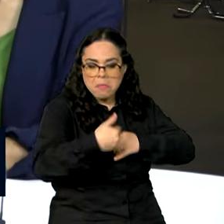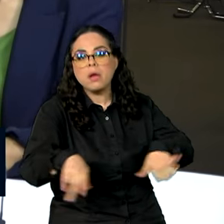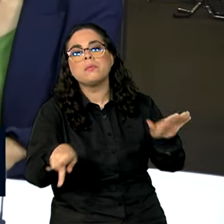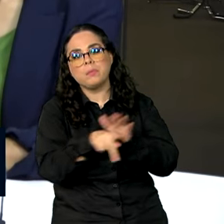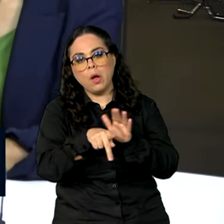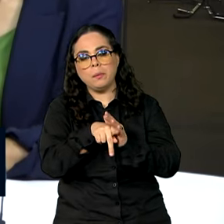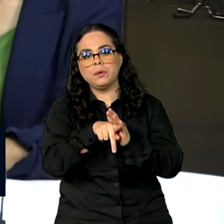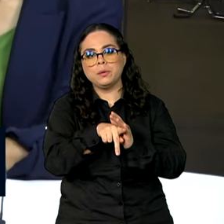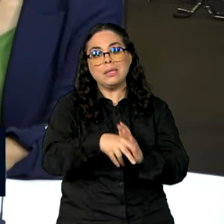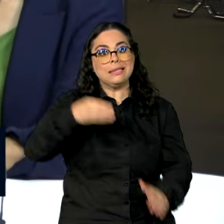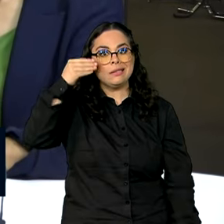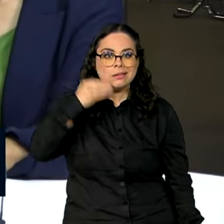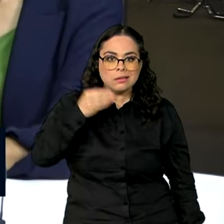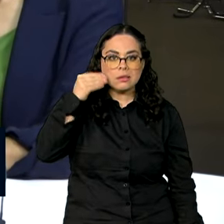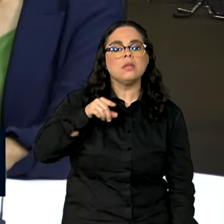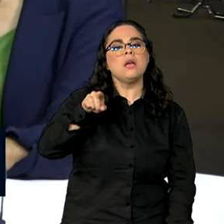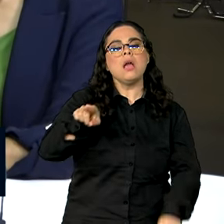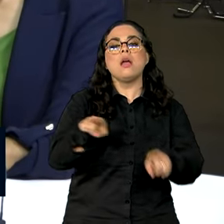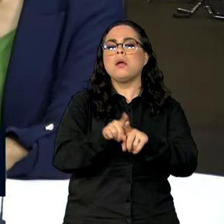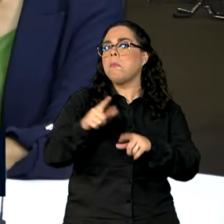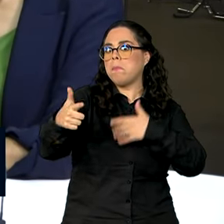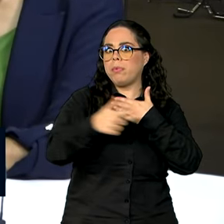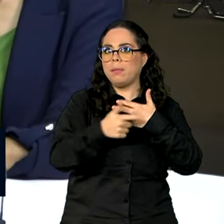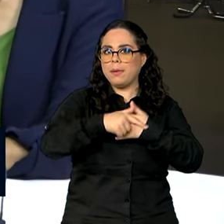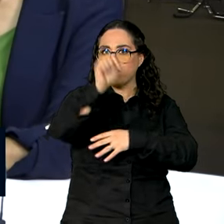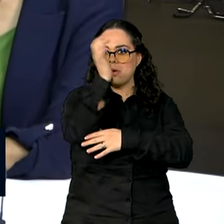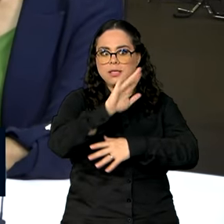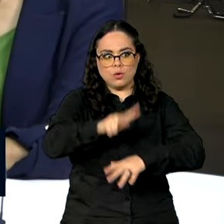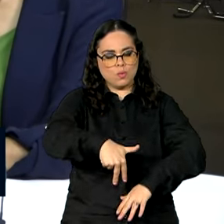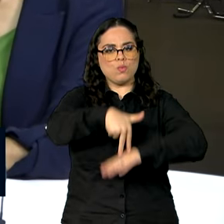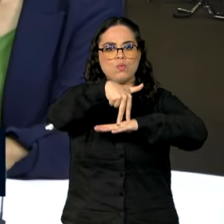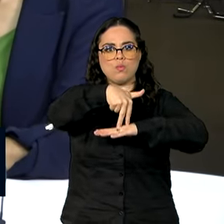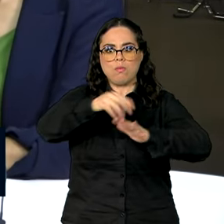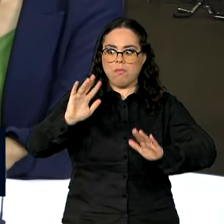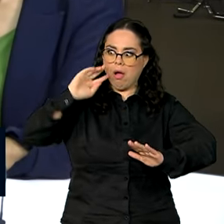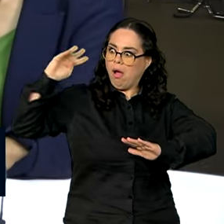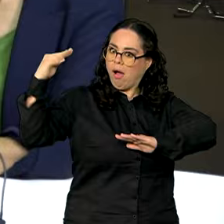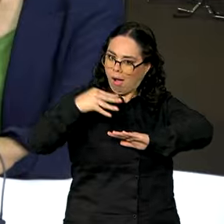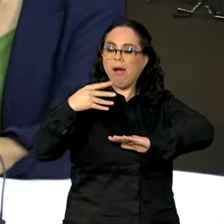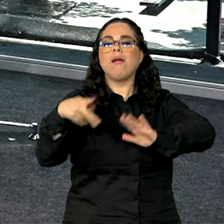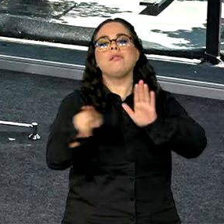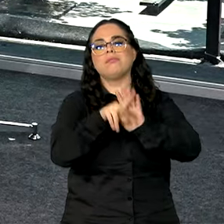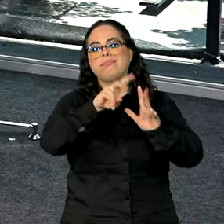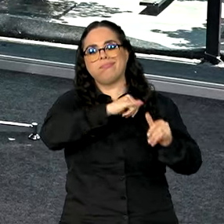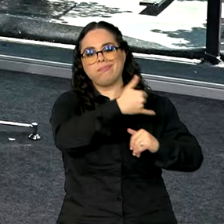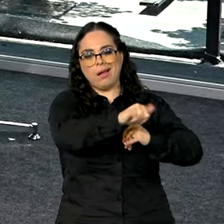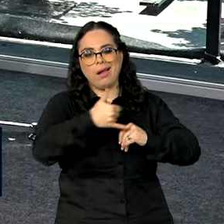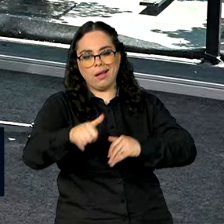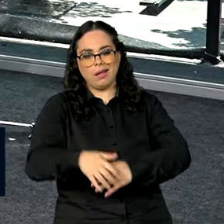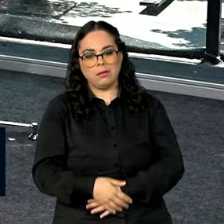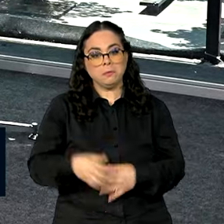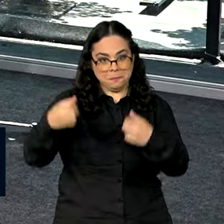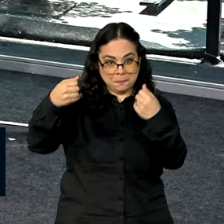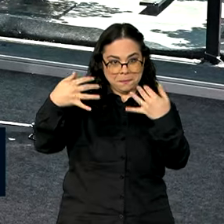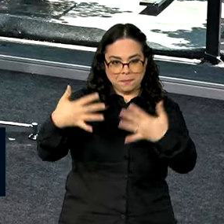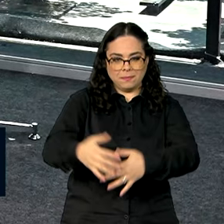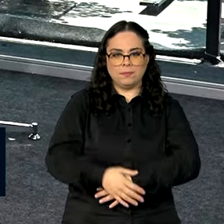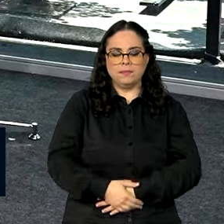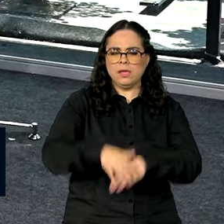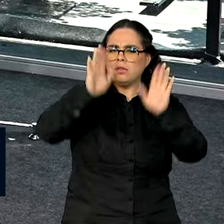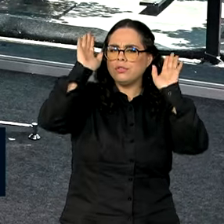como protagonista mundial que o Brasil está tendo nessa transição energética. Vamos ouvir. A gente teve aqui, saindo do